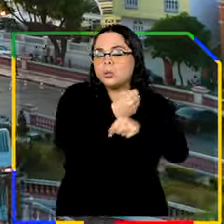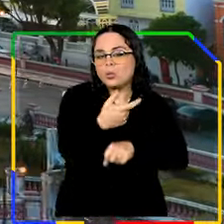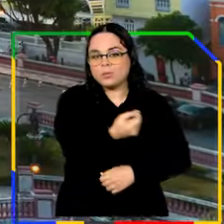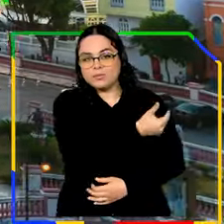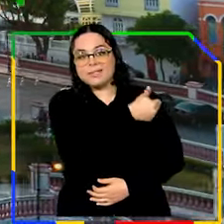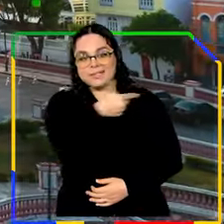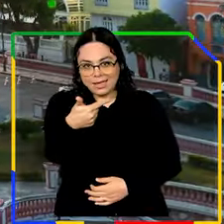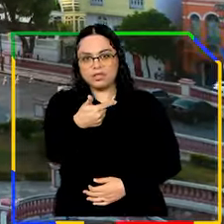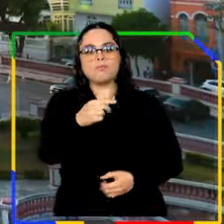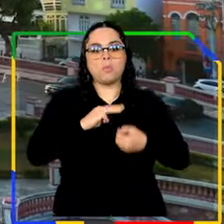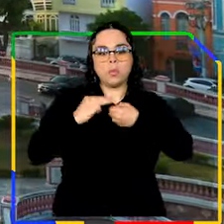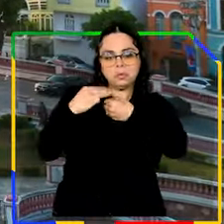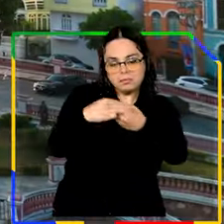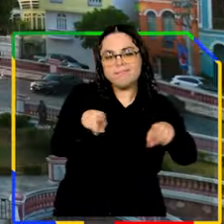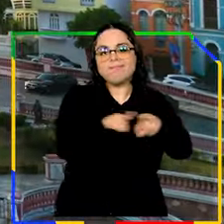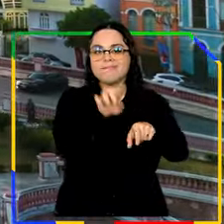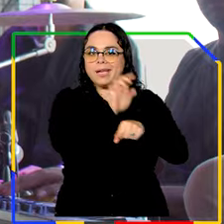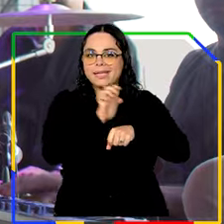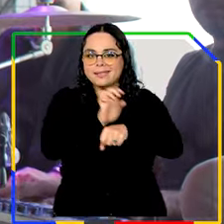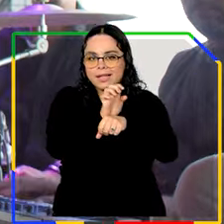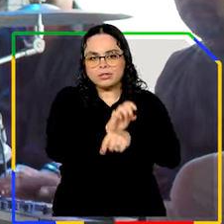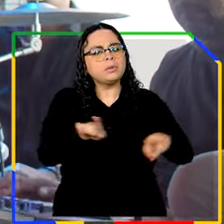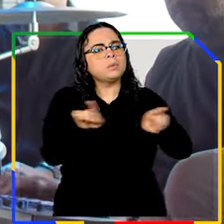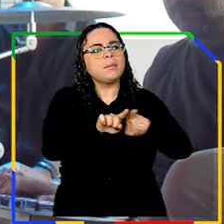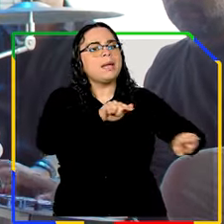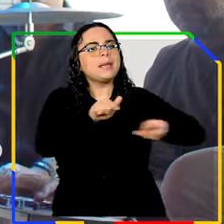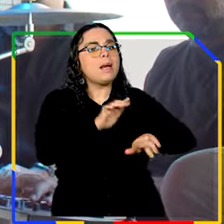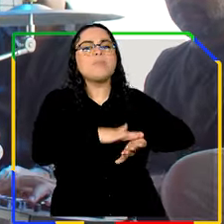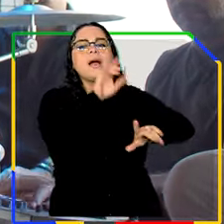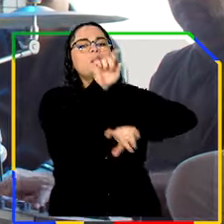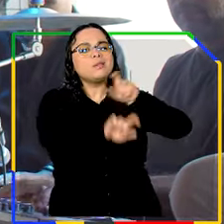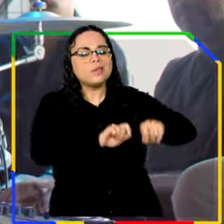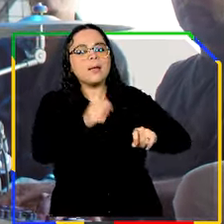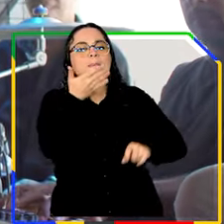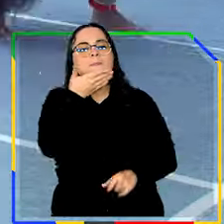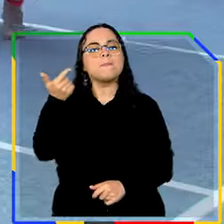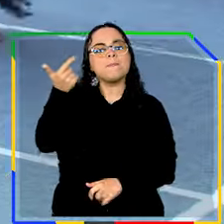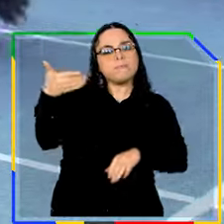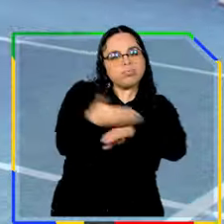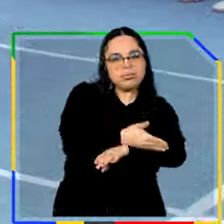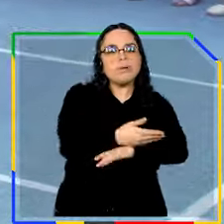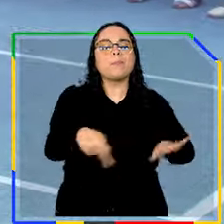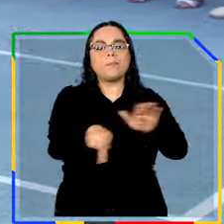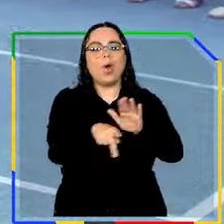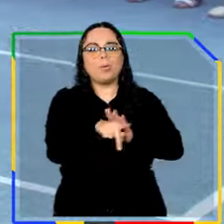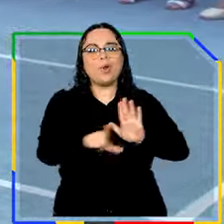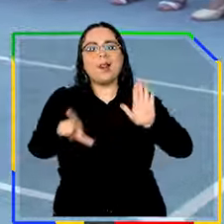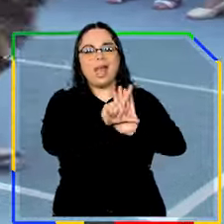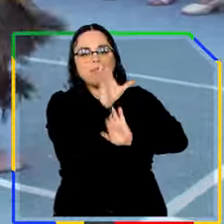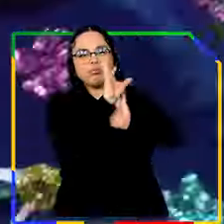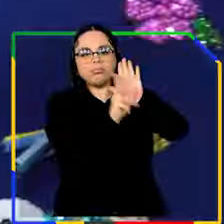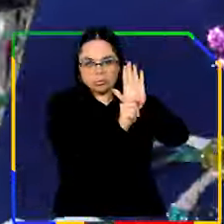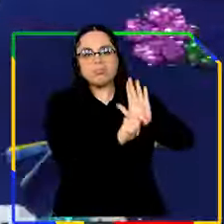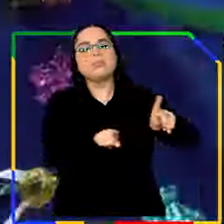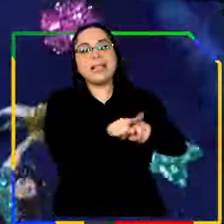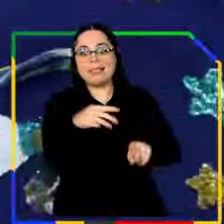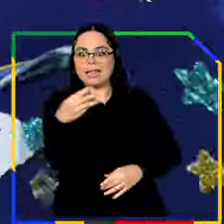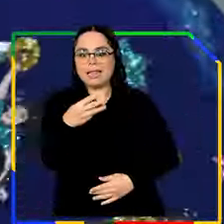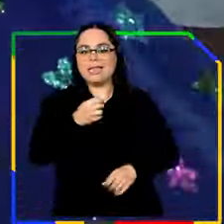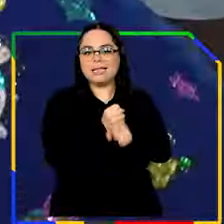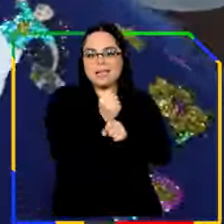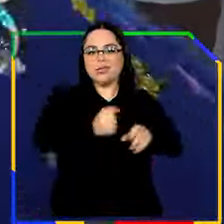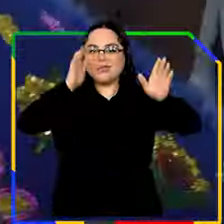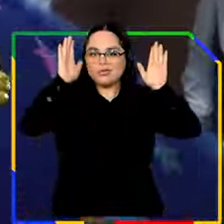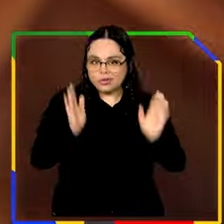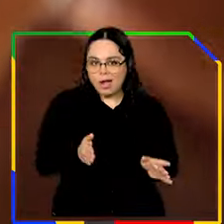para estados e municípios. Também estamos trabalhando para melhorar e ampliar o acesso à Lei Rouanet, que tem 33